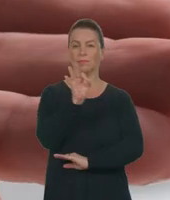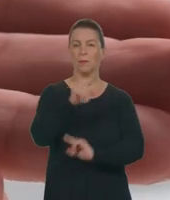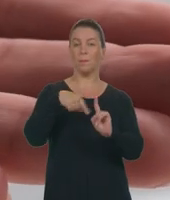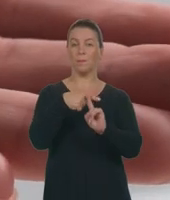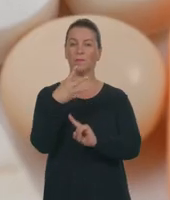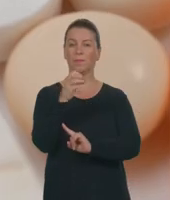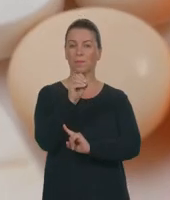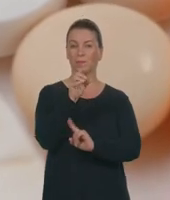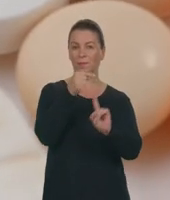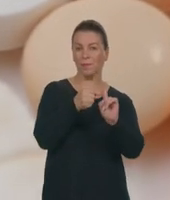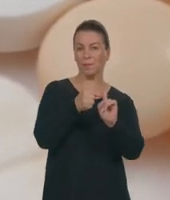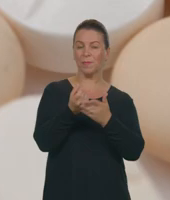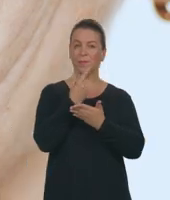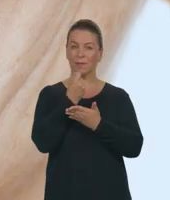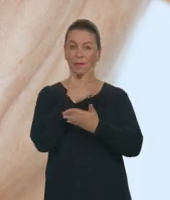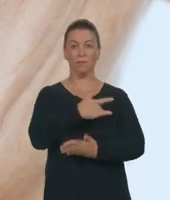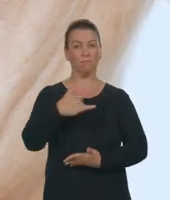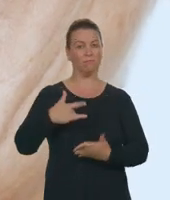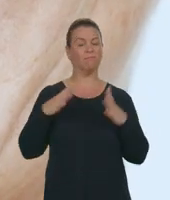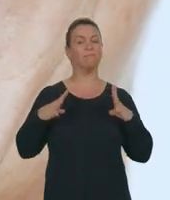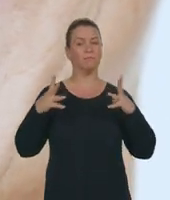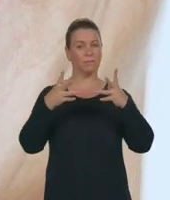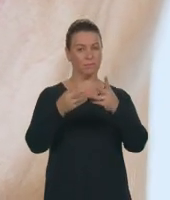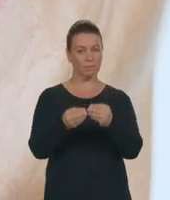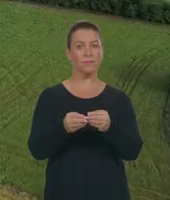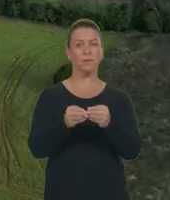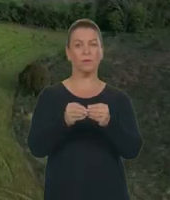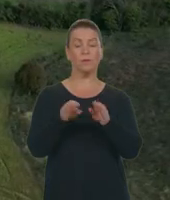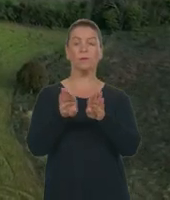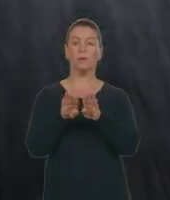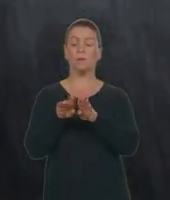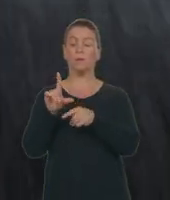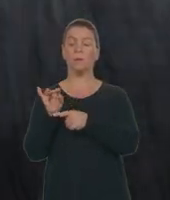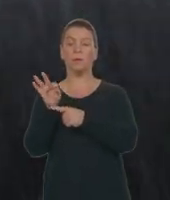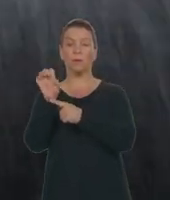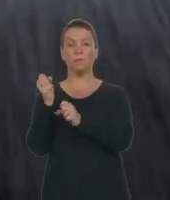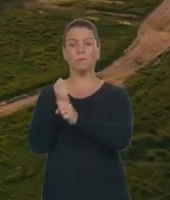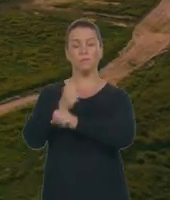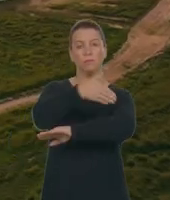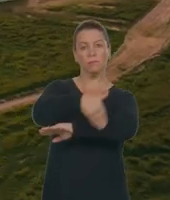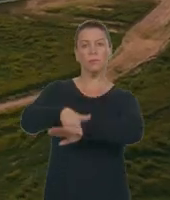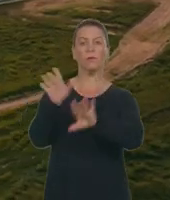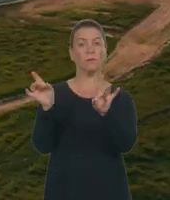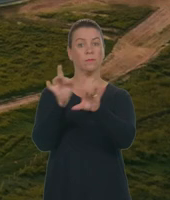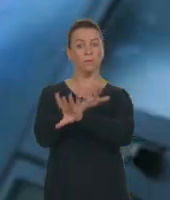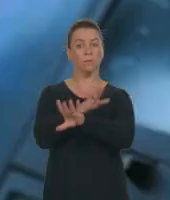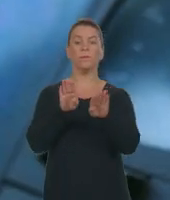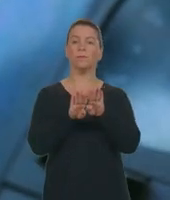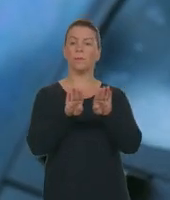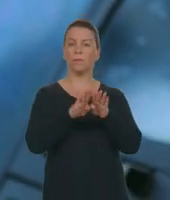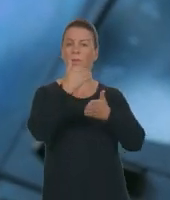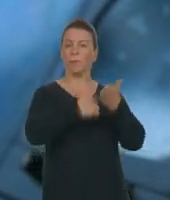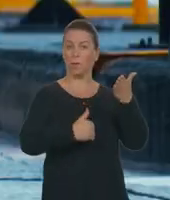São mais de 40 tipos de medicamentos. É saúde para todos! Dois lotes de concessão de rodovias já foram concluídos.